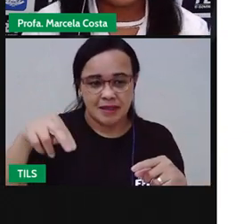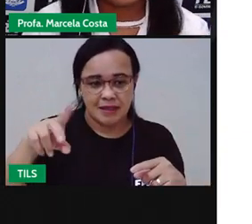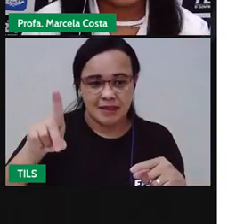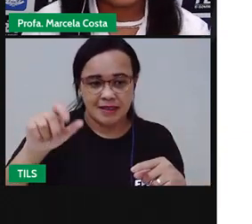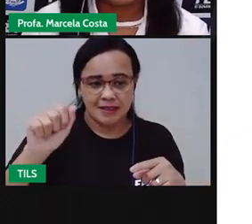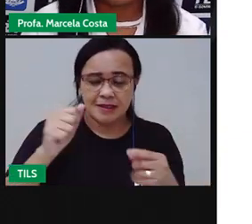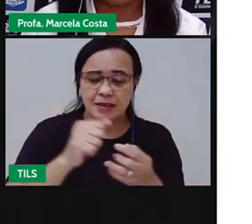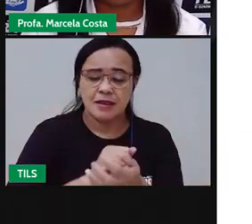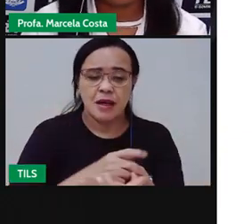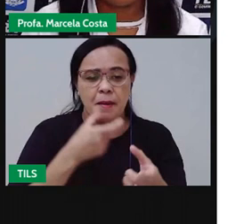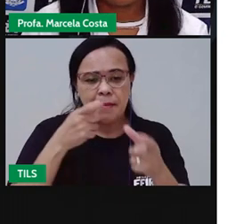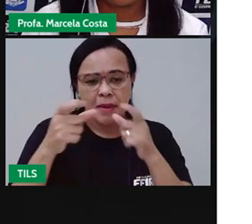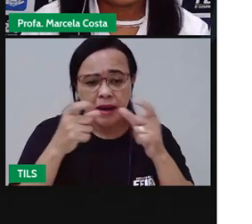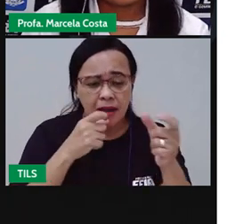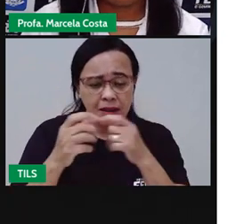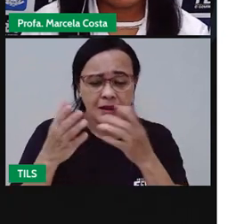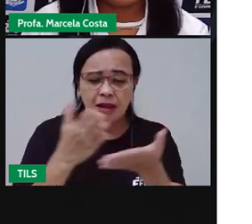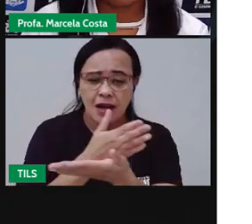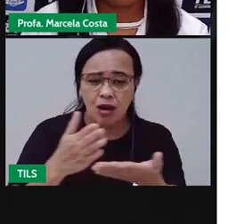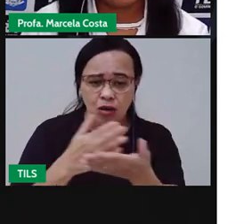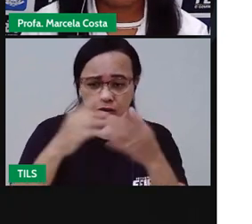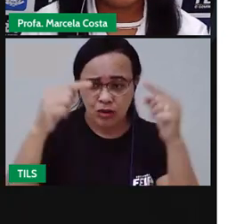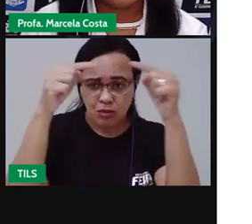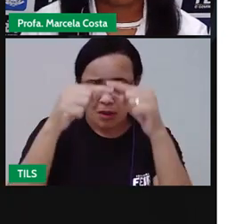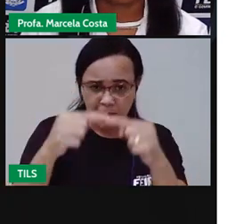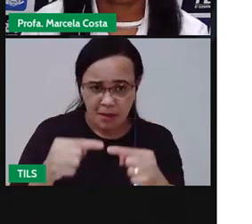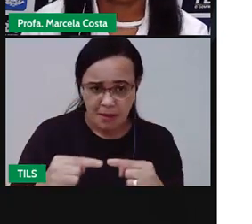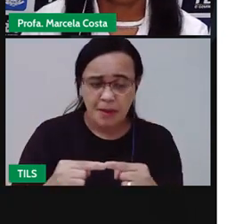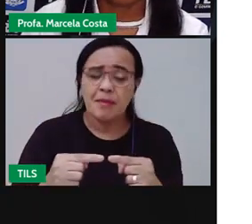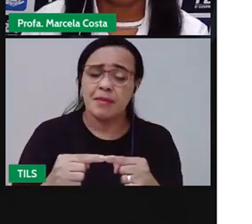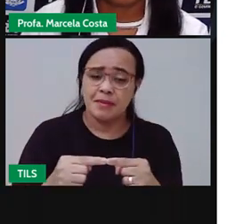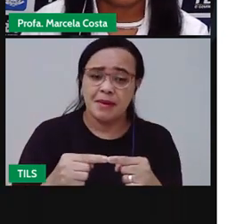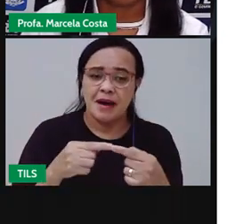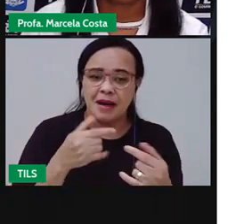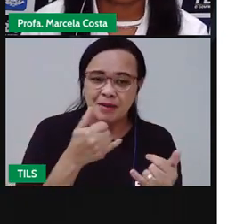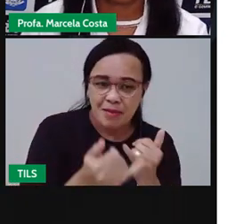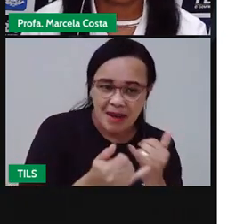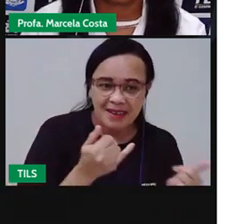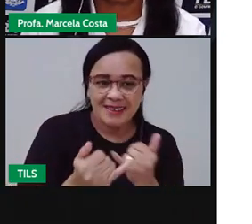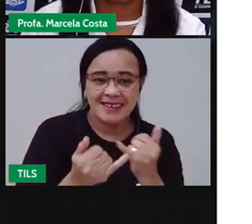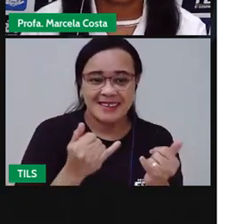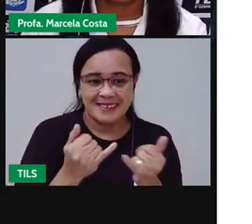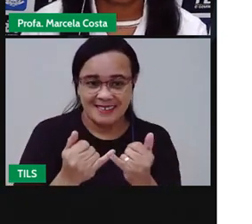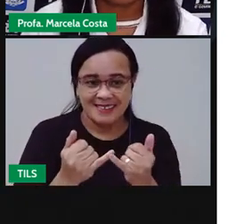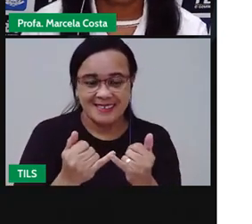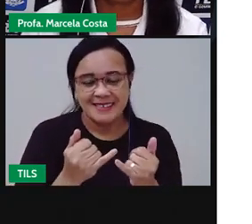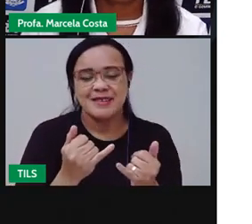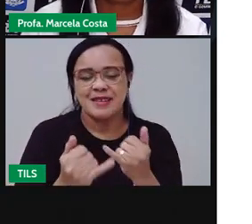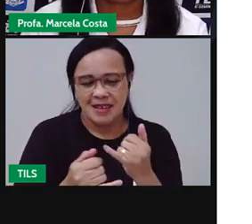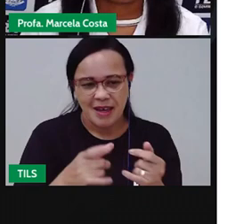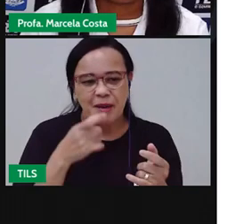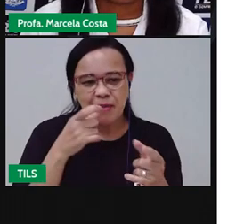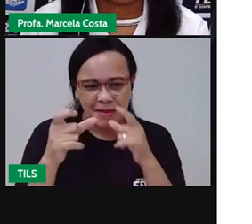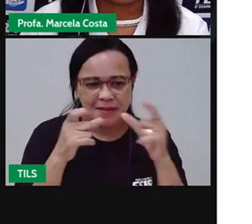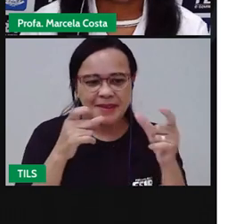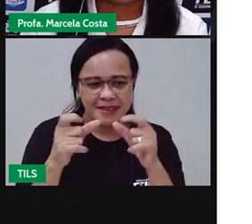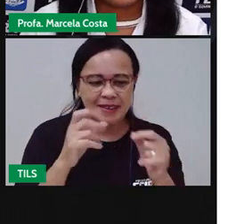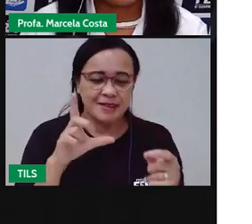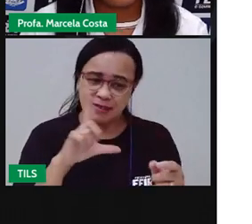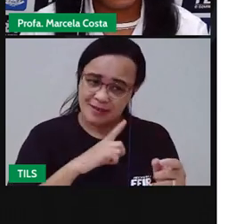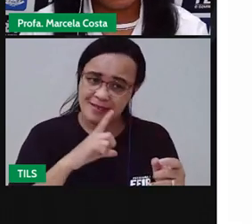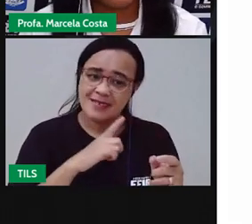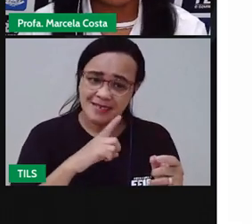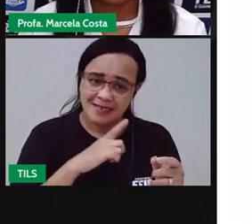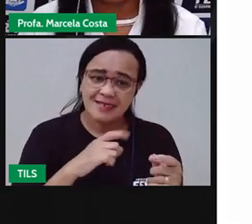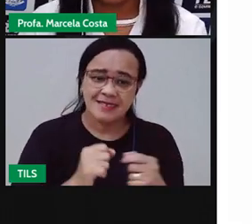rimando, né? Que tem um som semelhante no final da palavra, como mindinho, vizinho. Olha. E